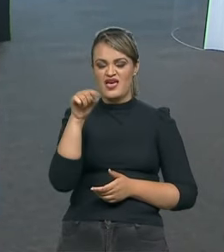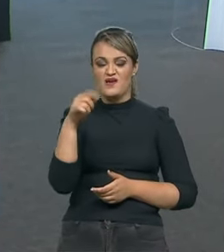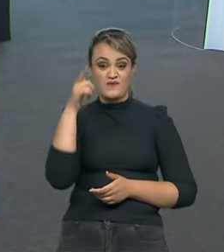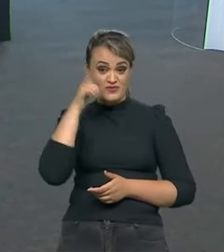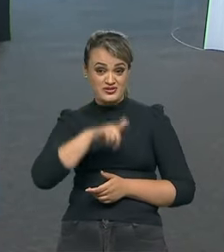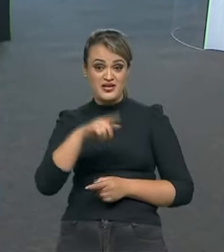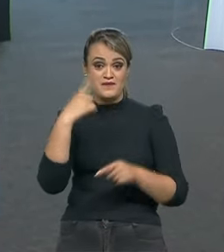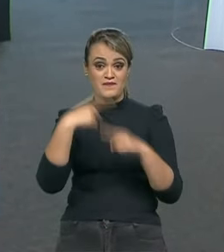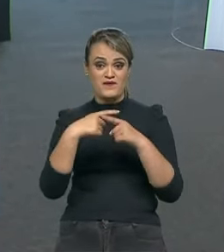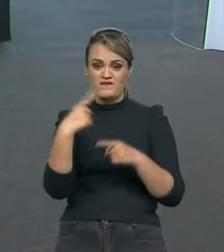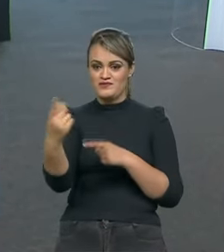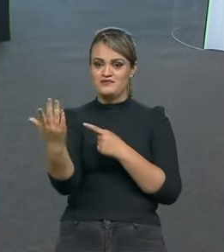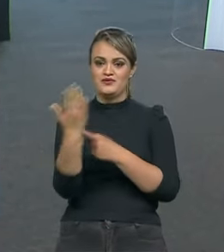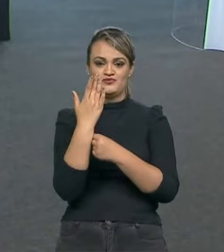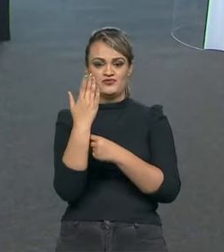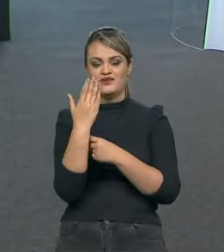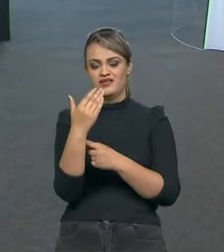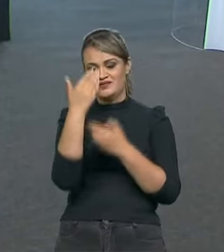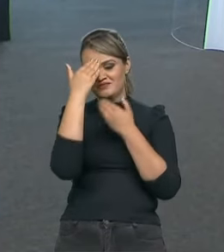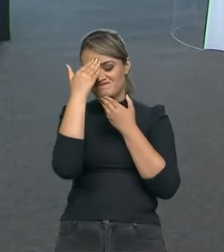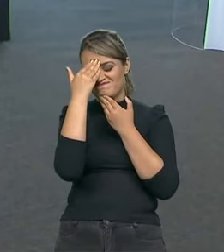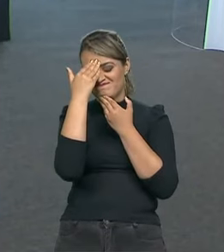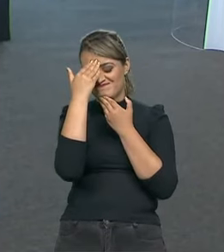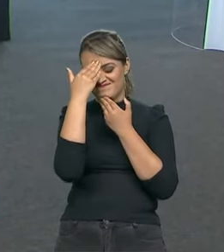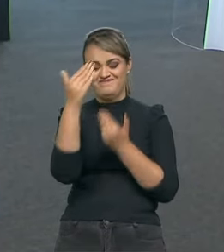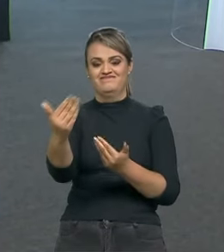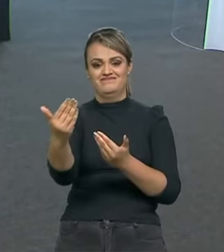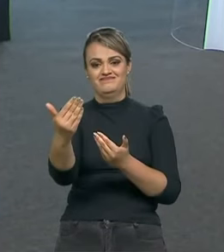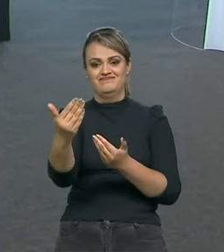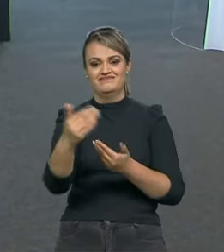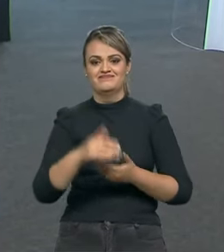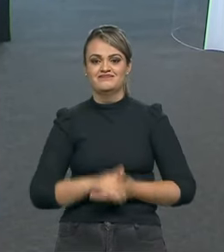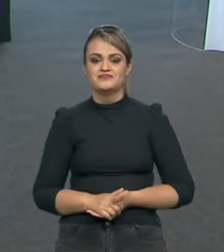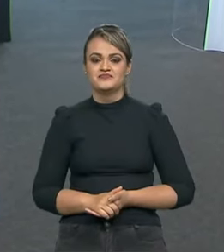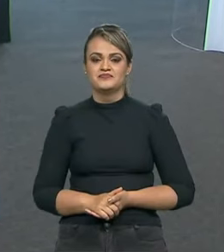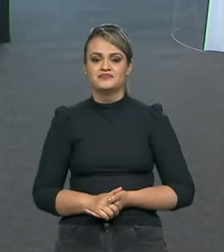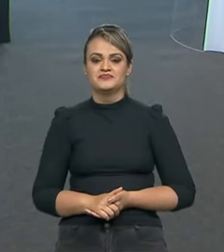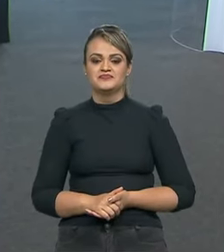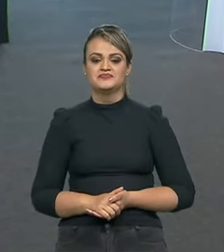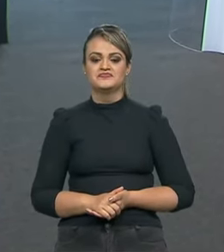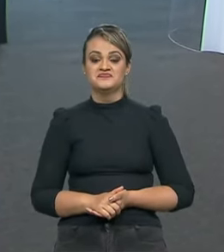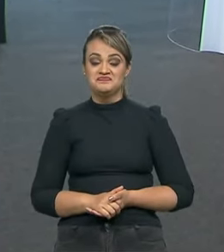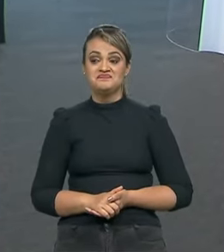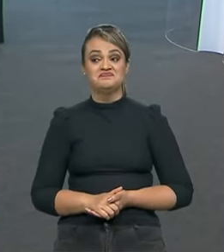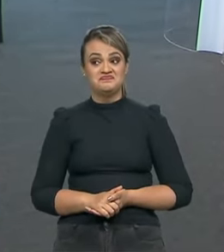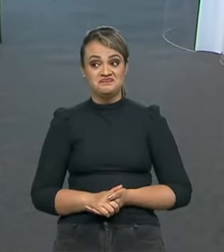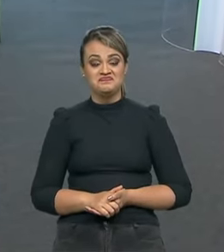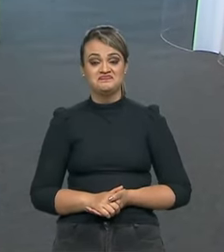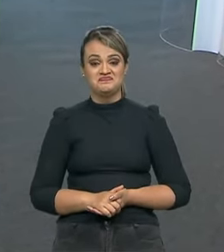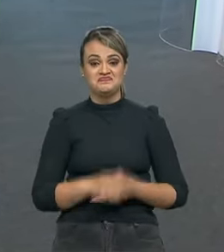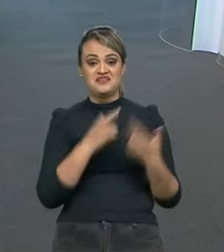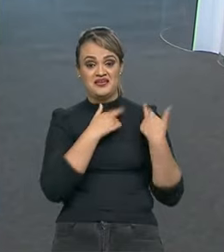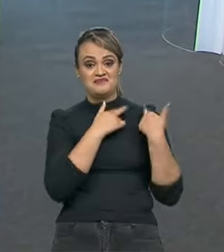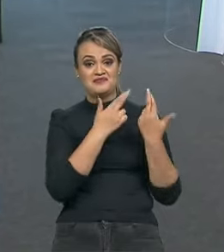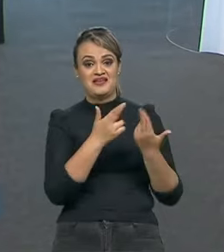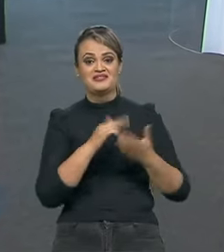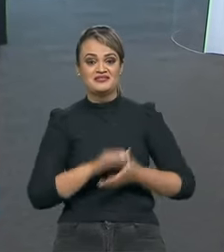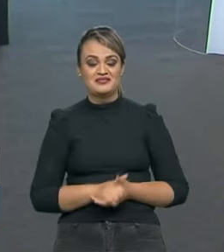sucesso e eu te agradeço eternamente. Olha que responsabilidade boa, não?